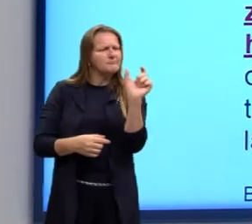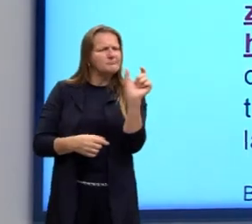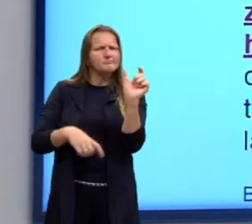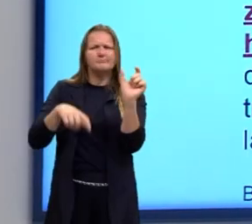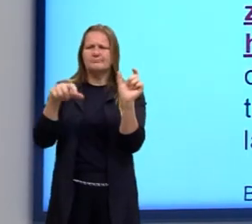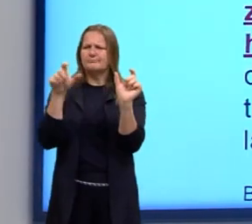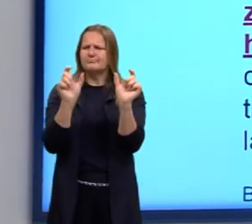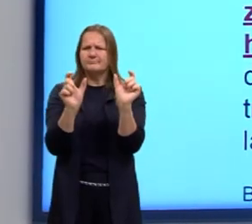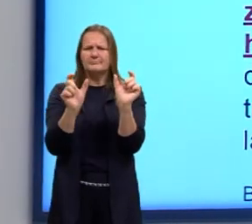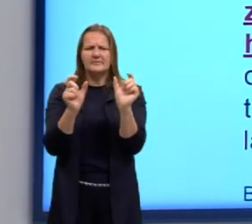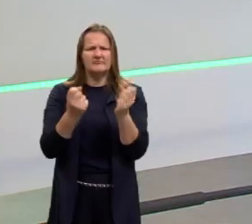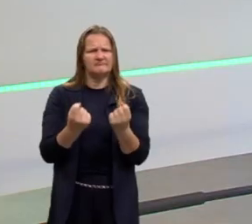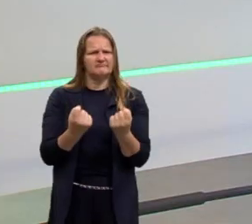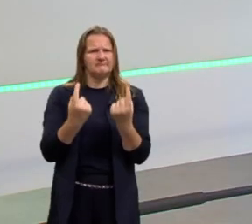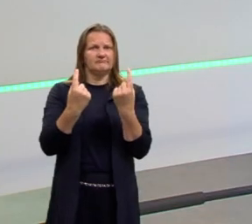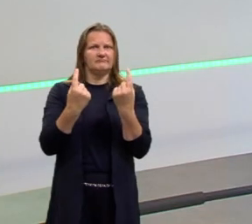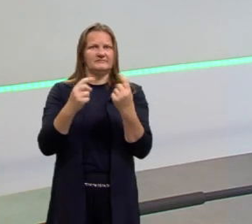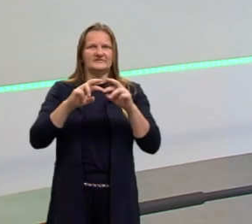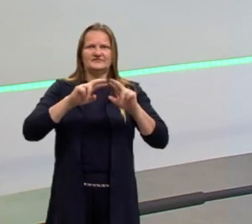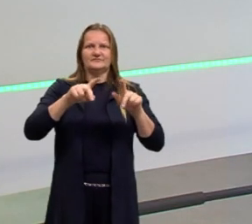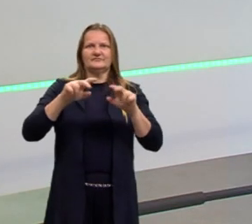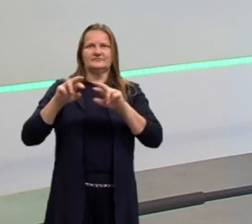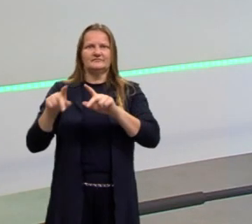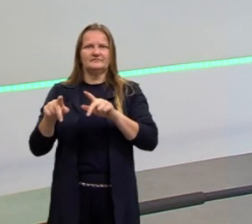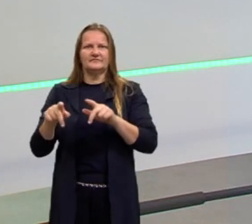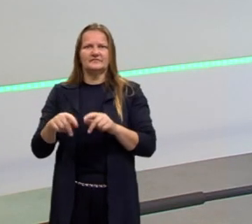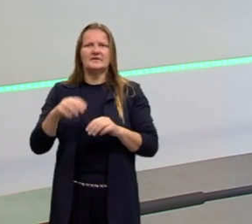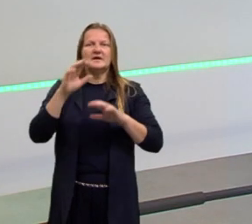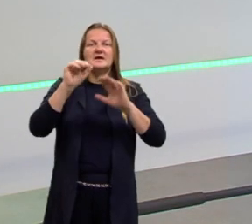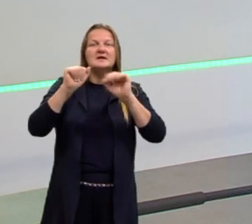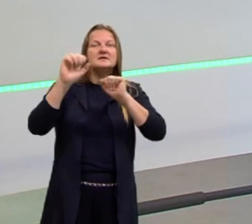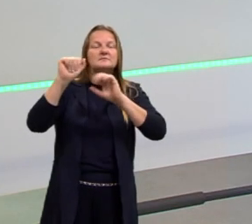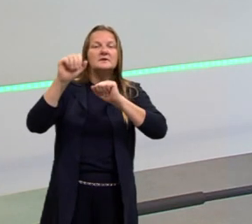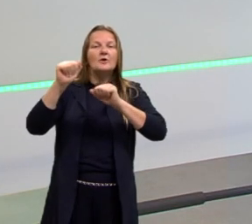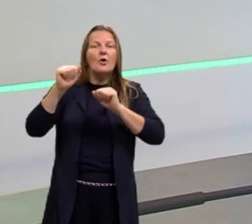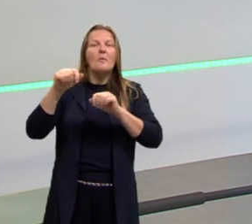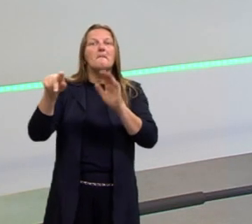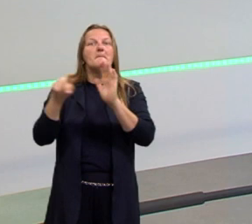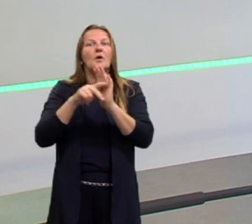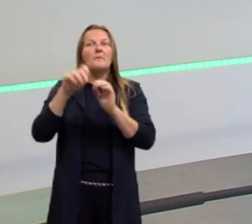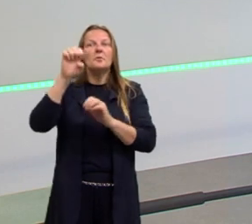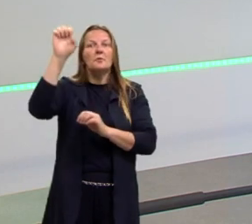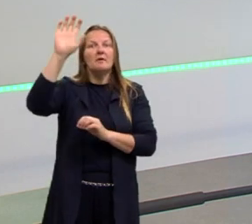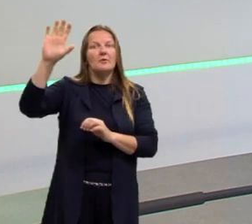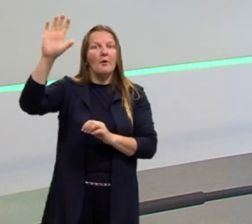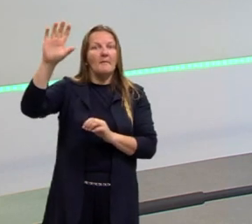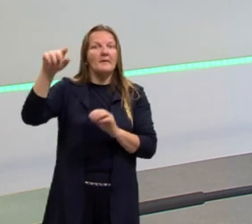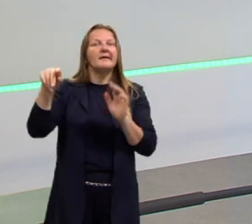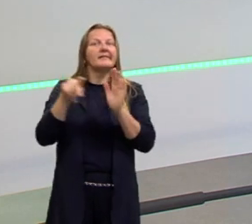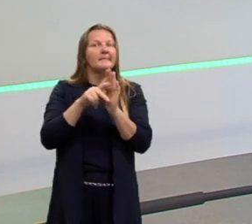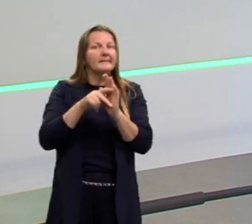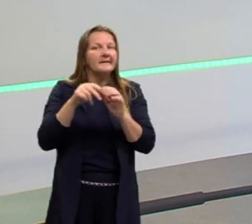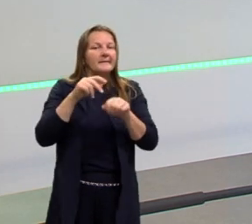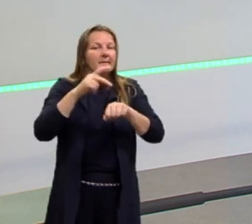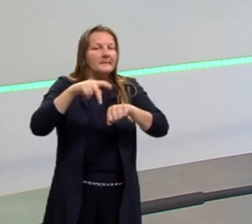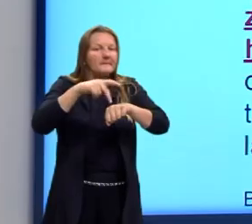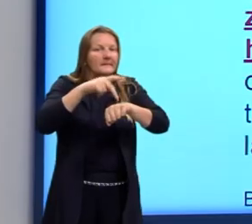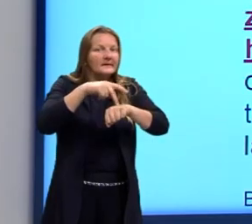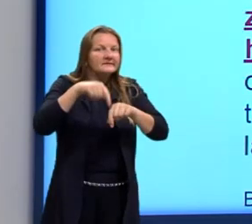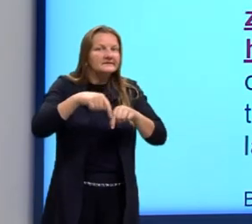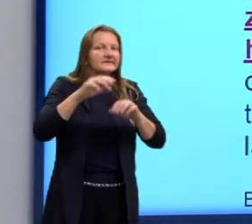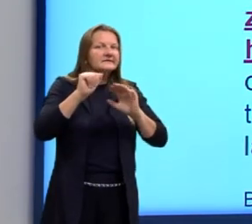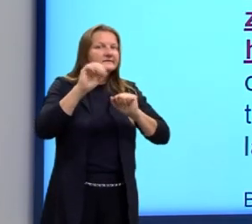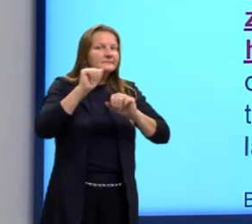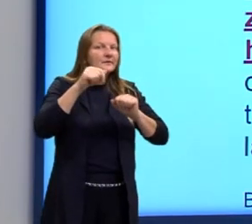diferenciadas que existem entre o espanhol da Espanha e, no caso aqui, o espanhol